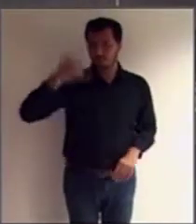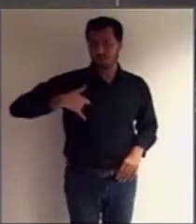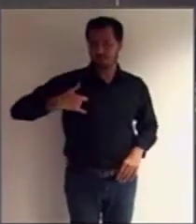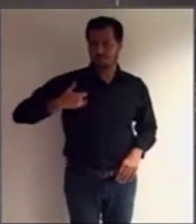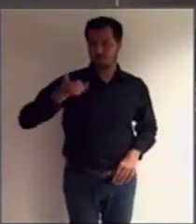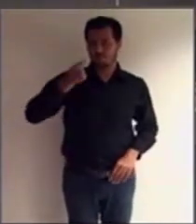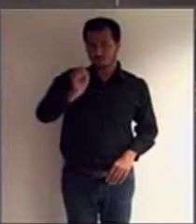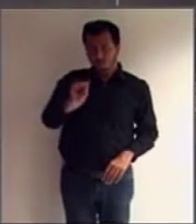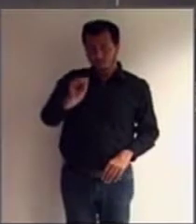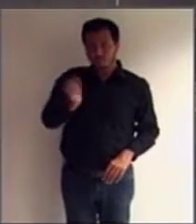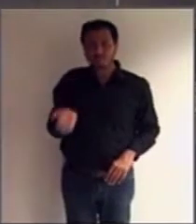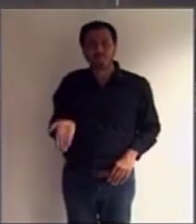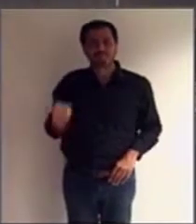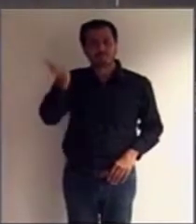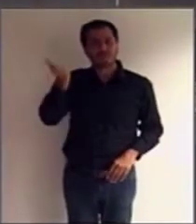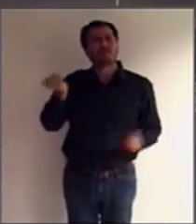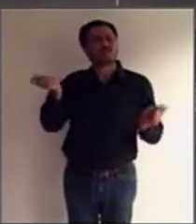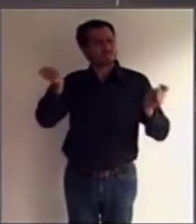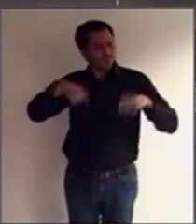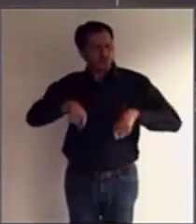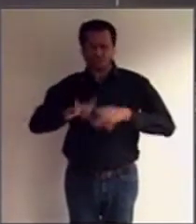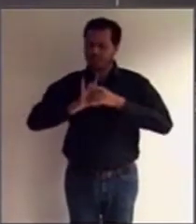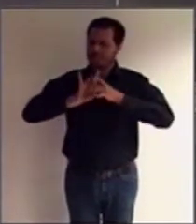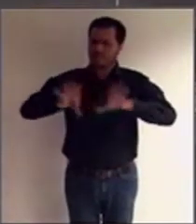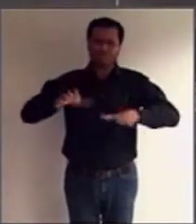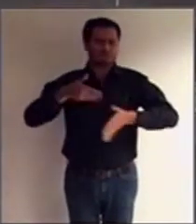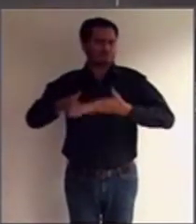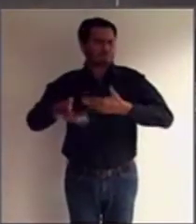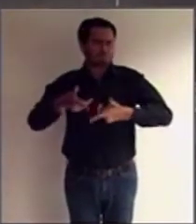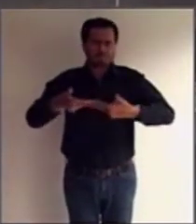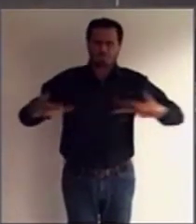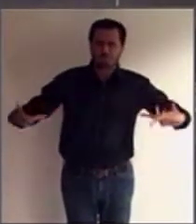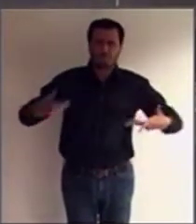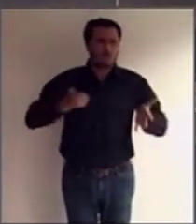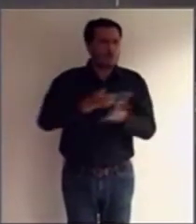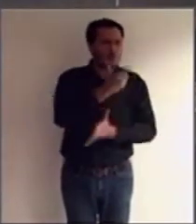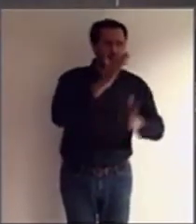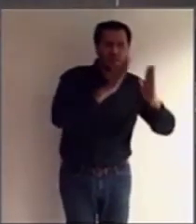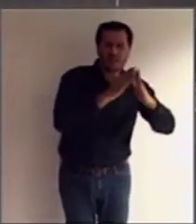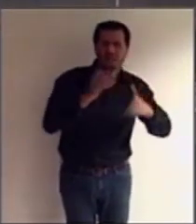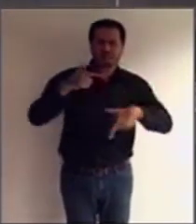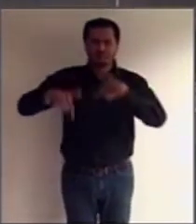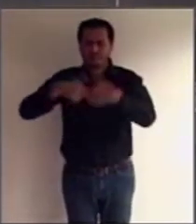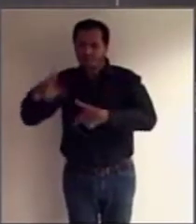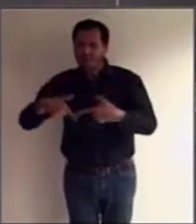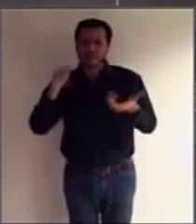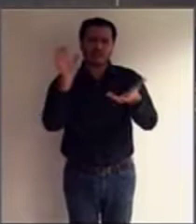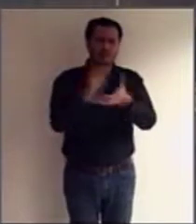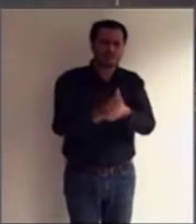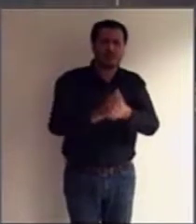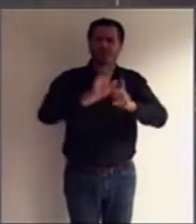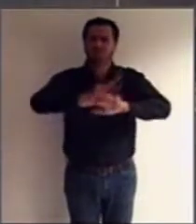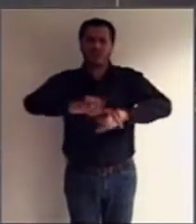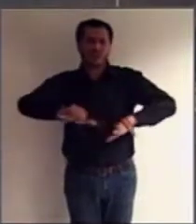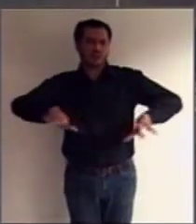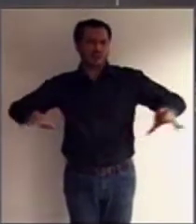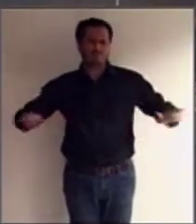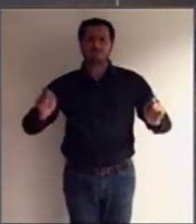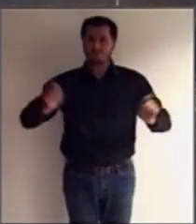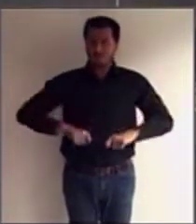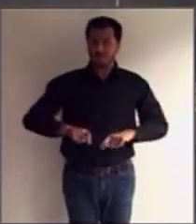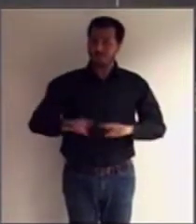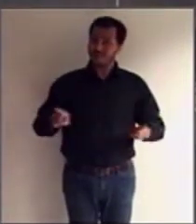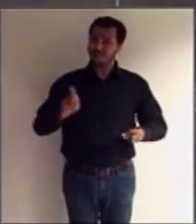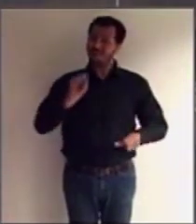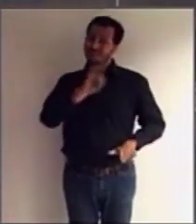sozinhas todos os atos da vida civil, tais como comprar e vender imóveis, casar, trabalhar, etc. Mas, se por algum motivo